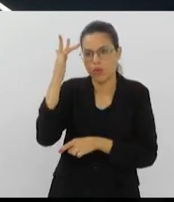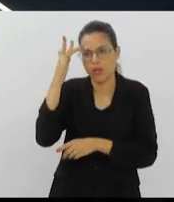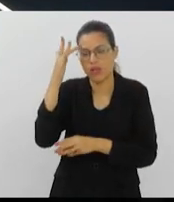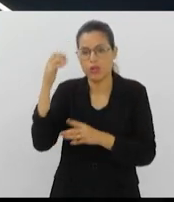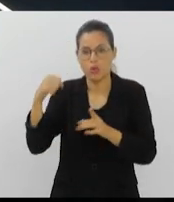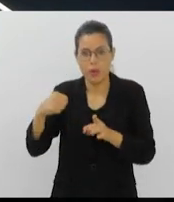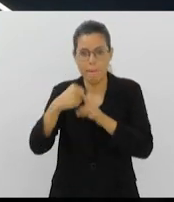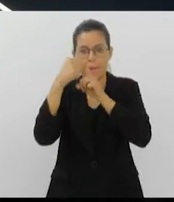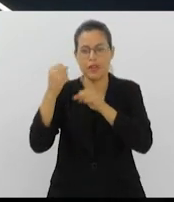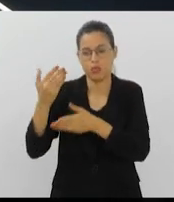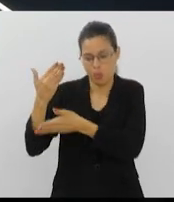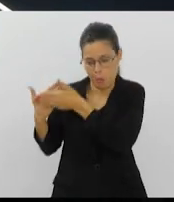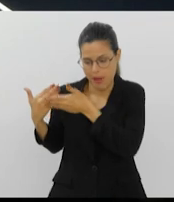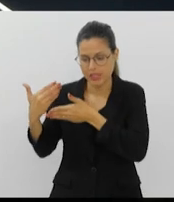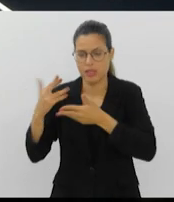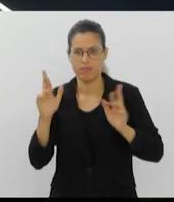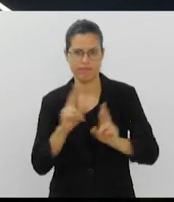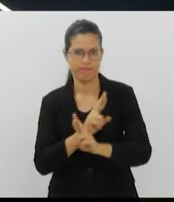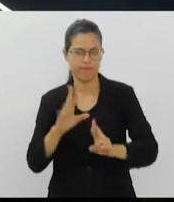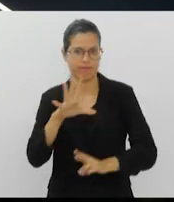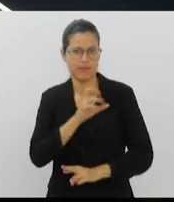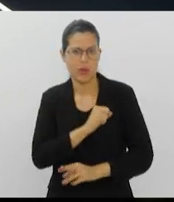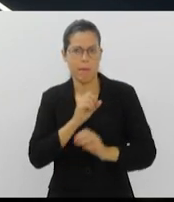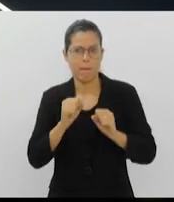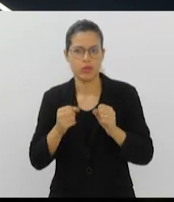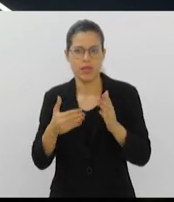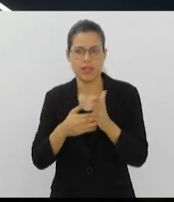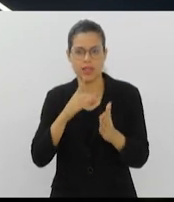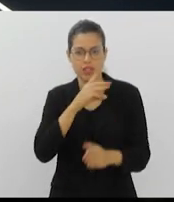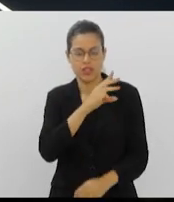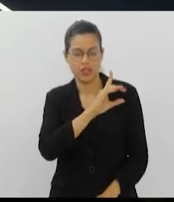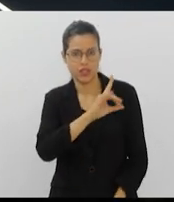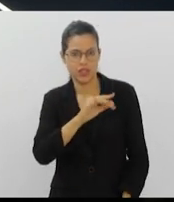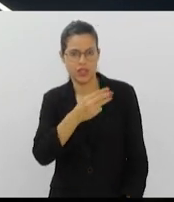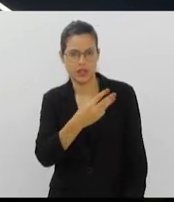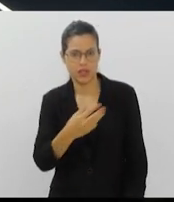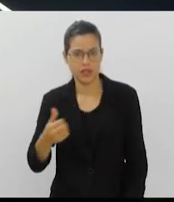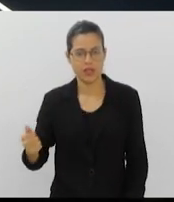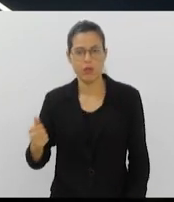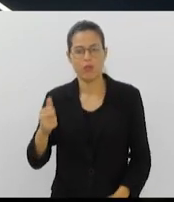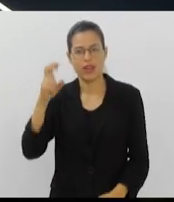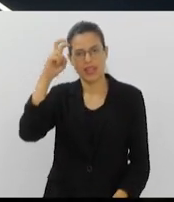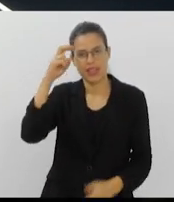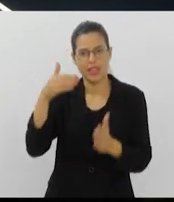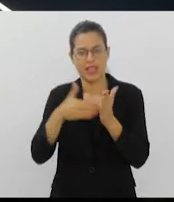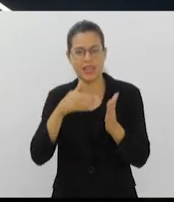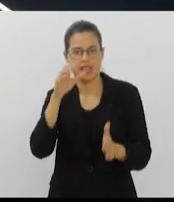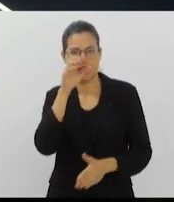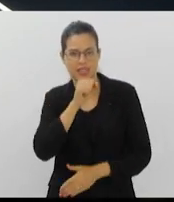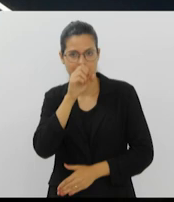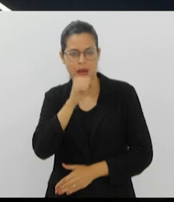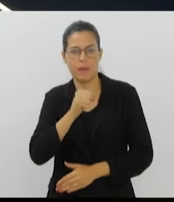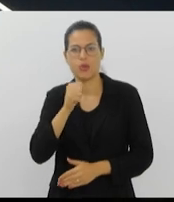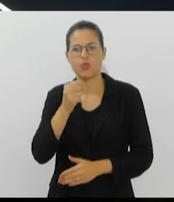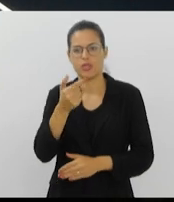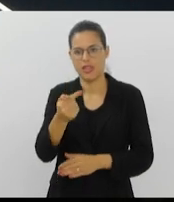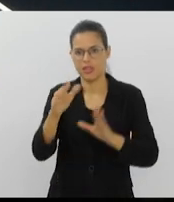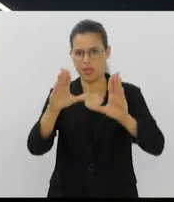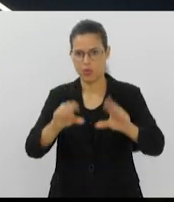amorosas. Você pode conferir o espetáculo até o dia 31 de agosto, de quinta a sábado, sempre às 7 horas da noite.